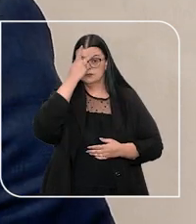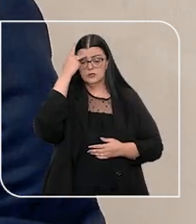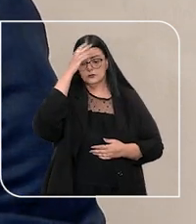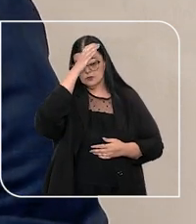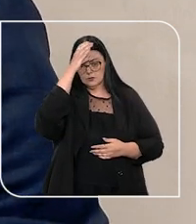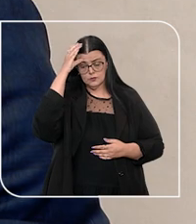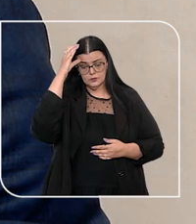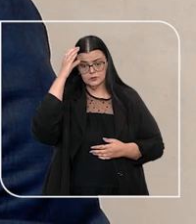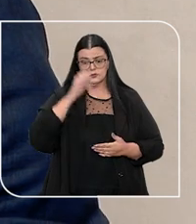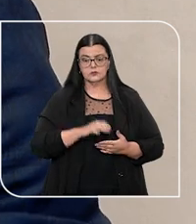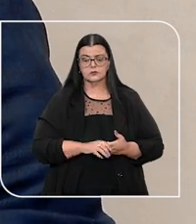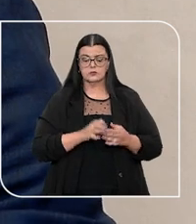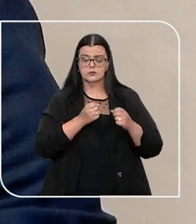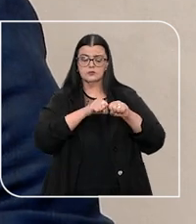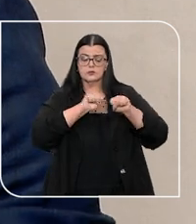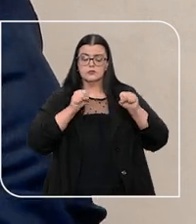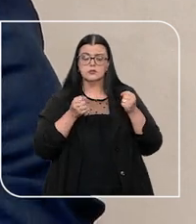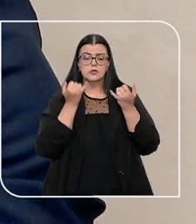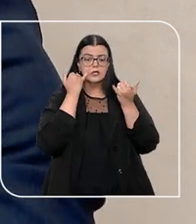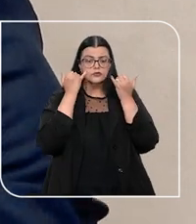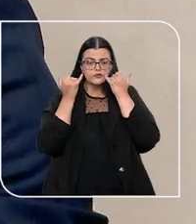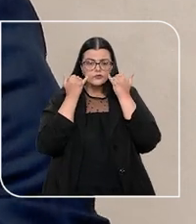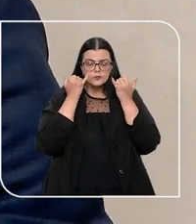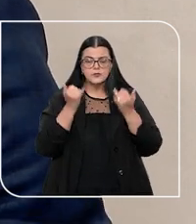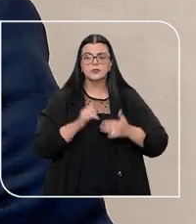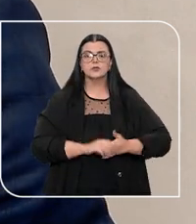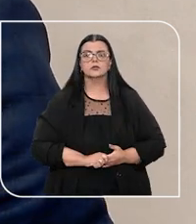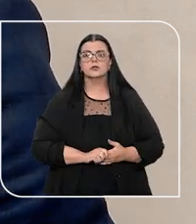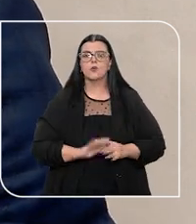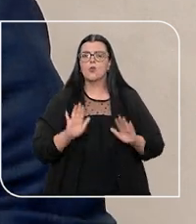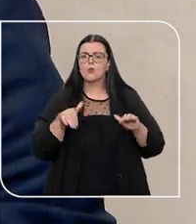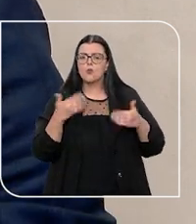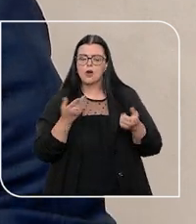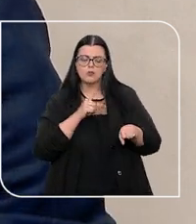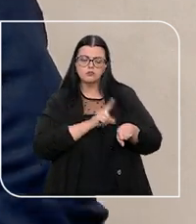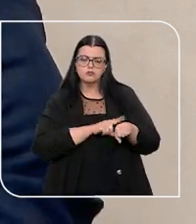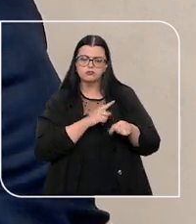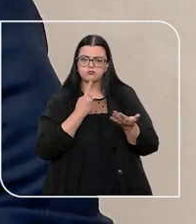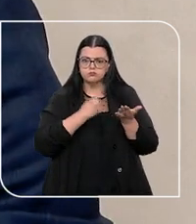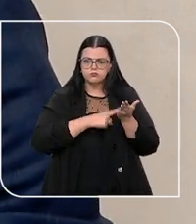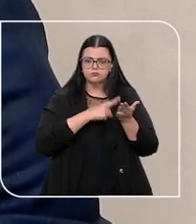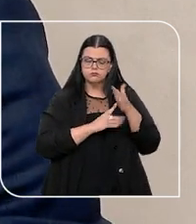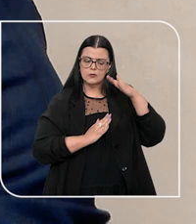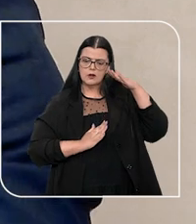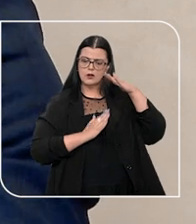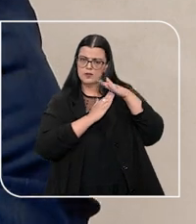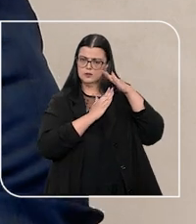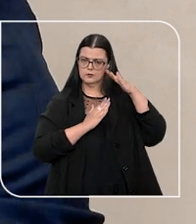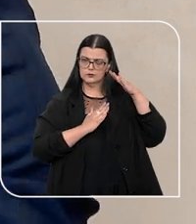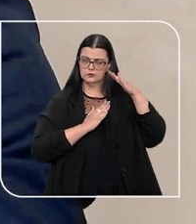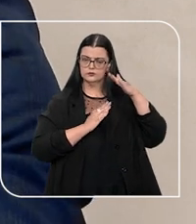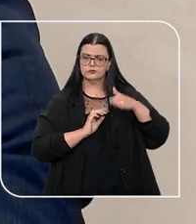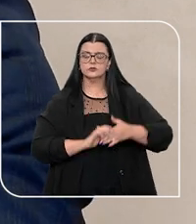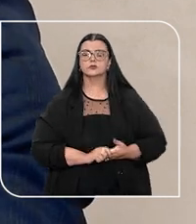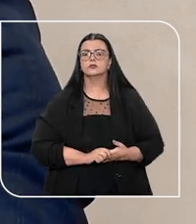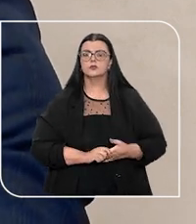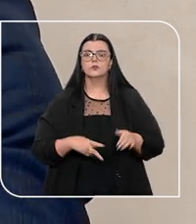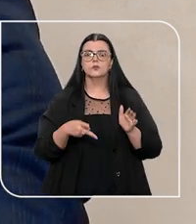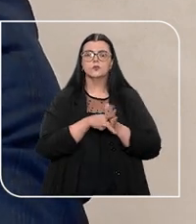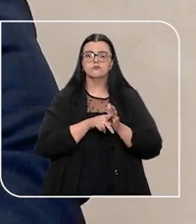o sistema deve informar ao consumidor qual é a data limite para que